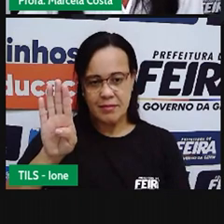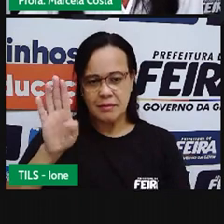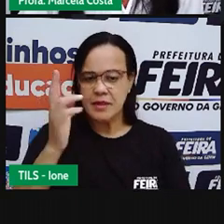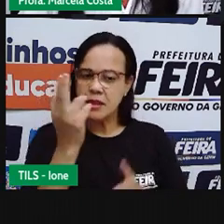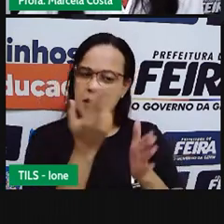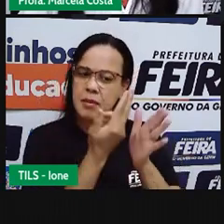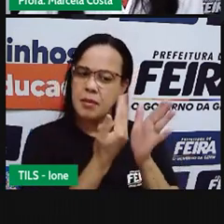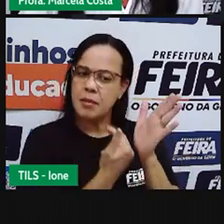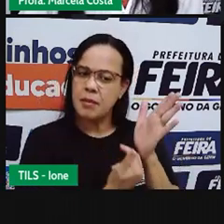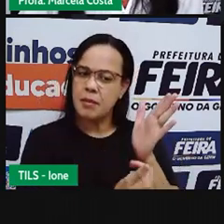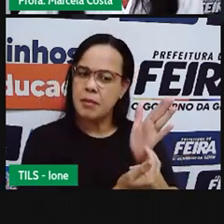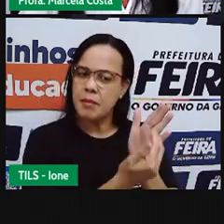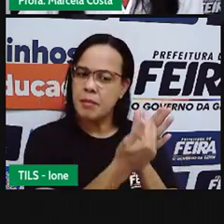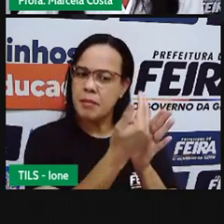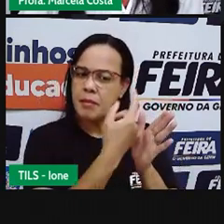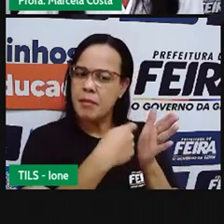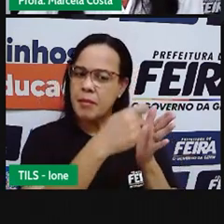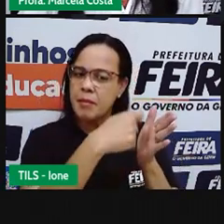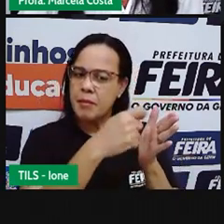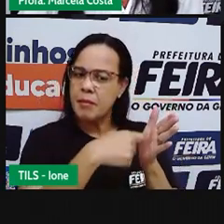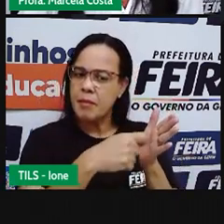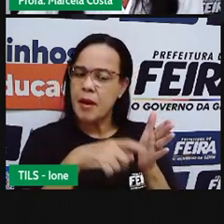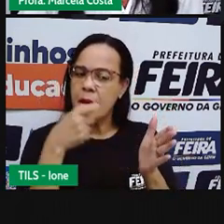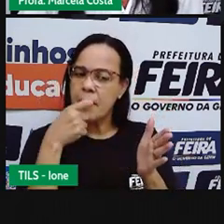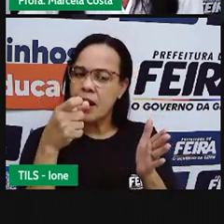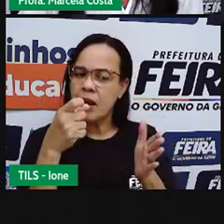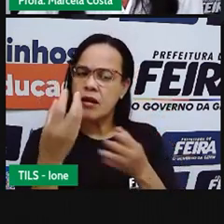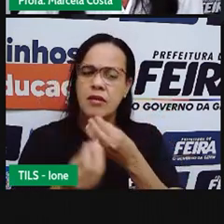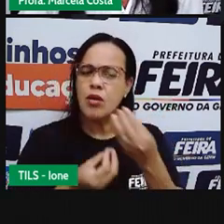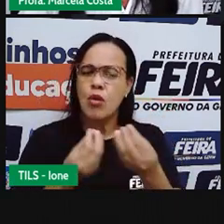letras Tá Pra escrever A palavra